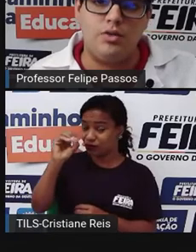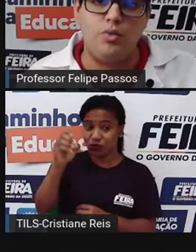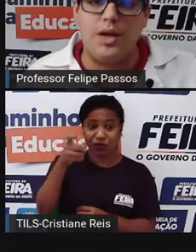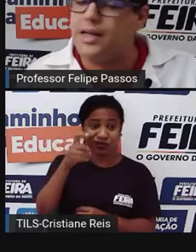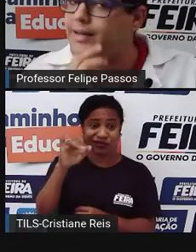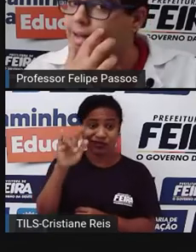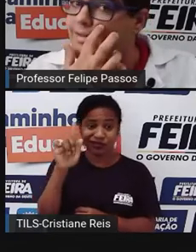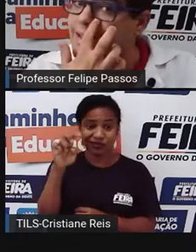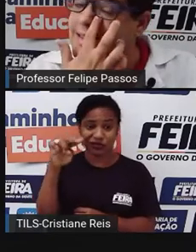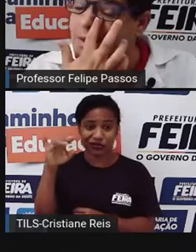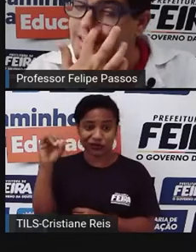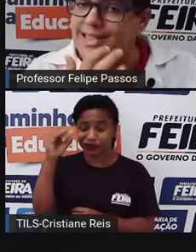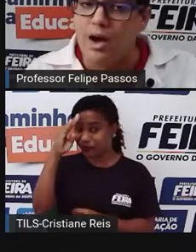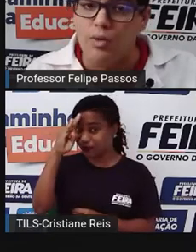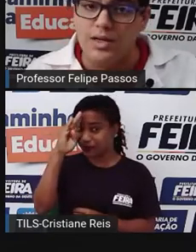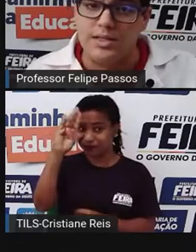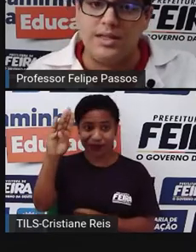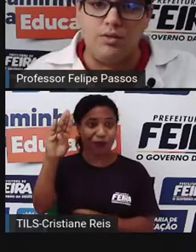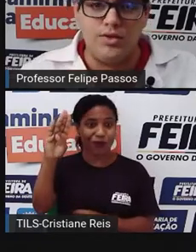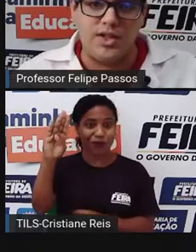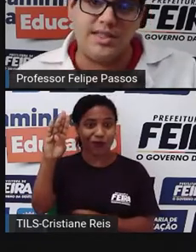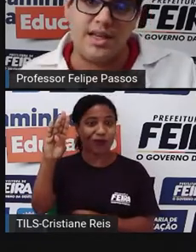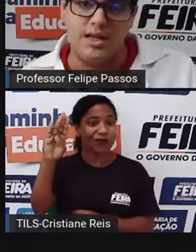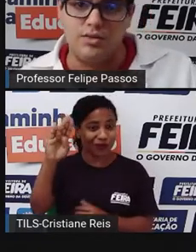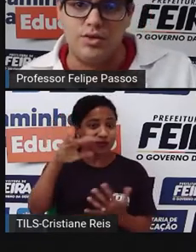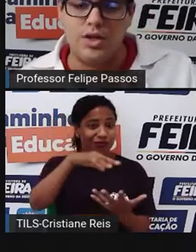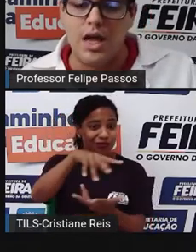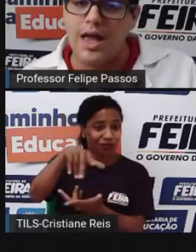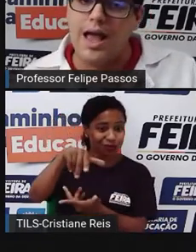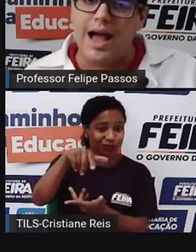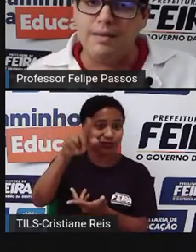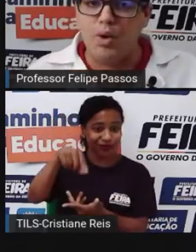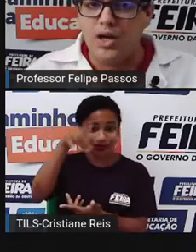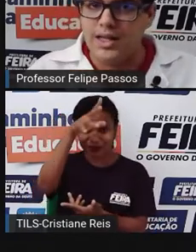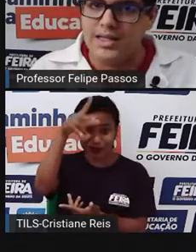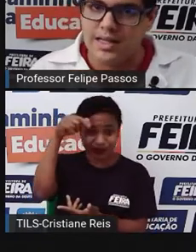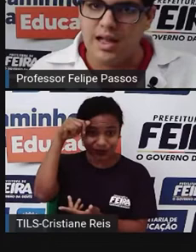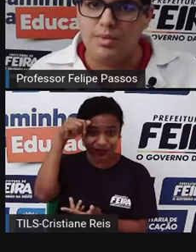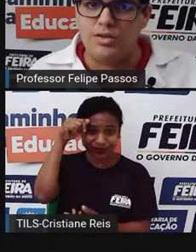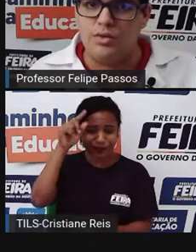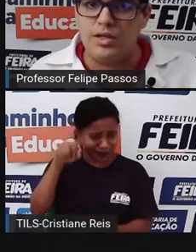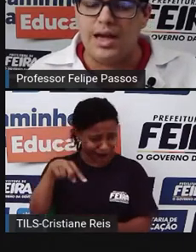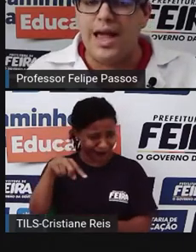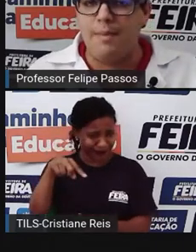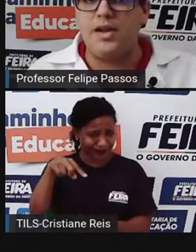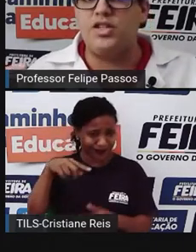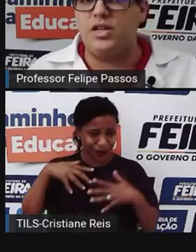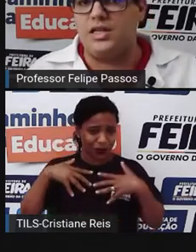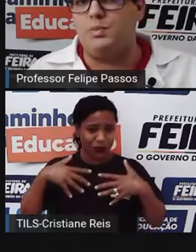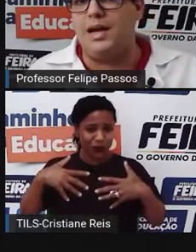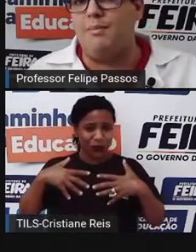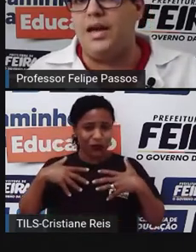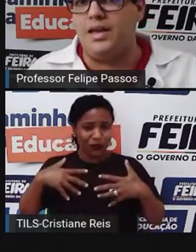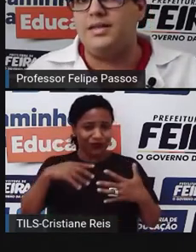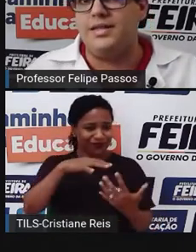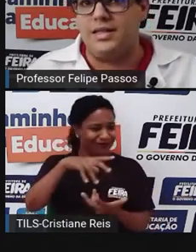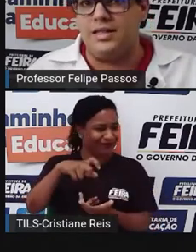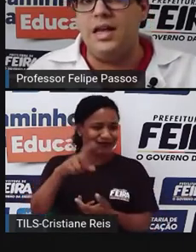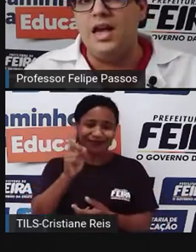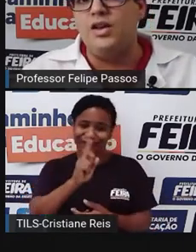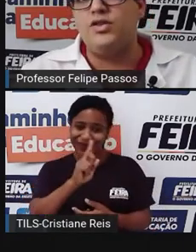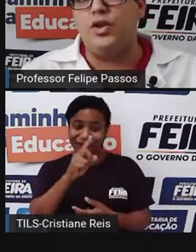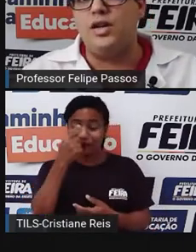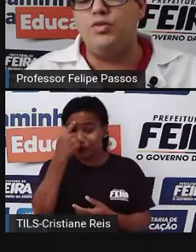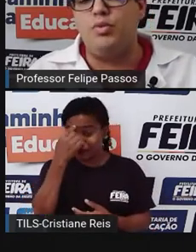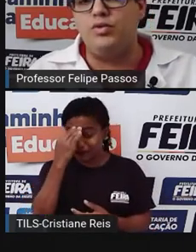oxigênio do planeta, na verdade, são as algas que estão nos oceanos. A importância da Amazônia é para a gente respirar bem, sim,